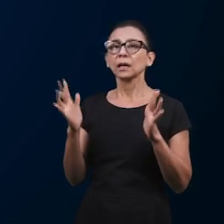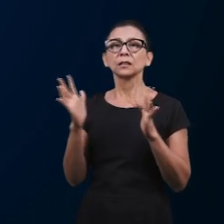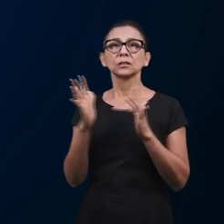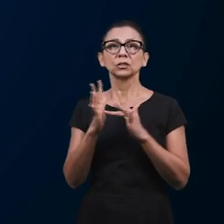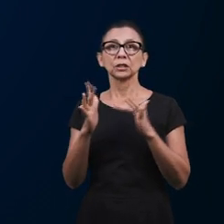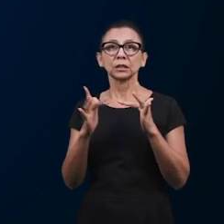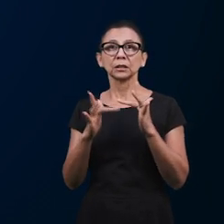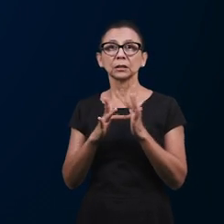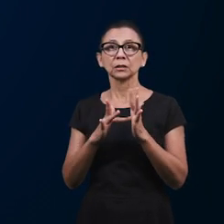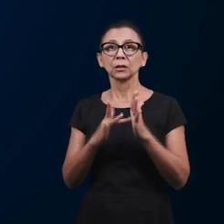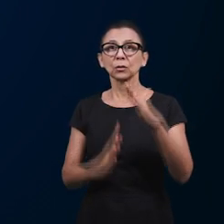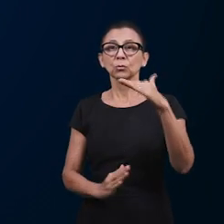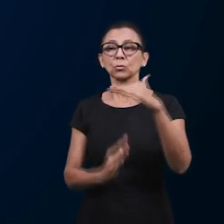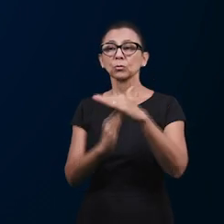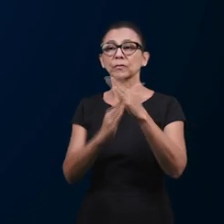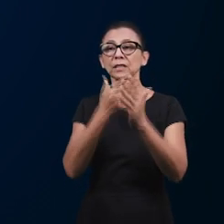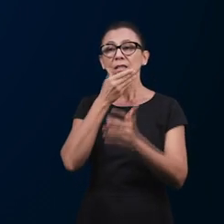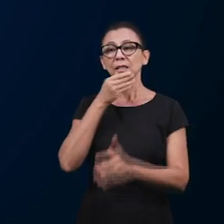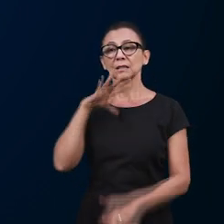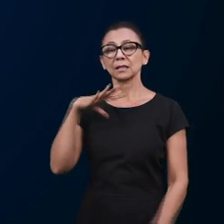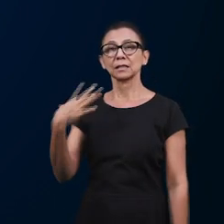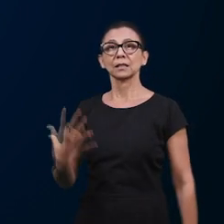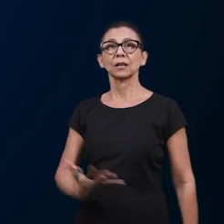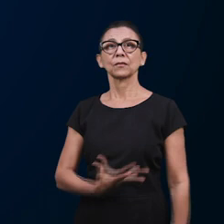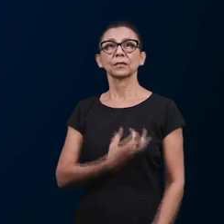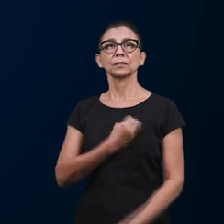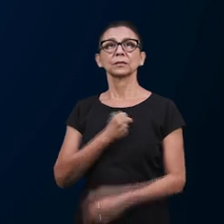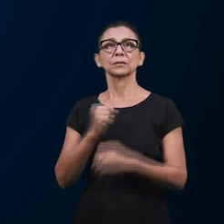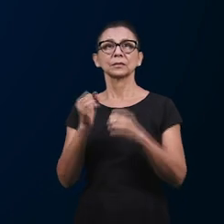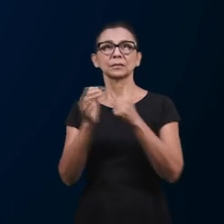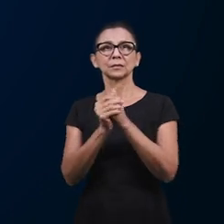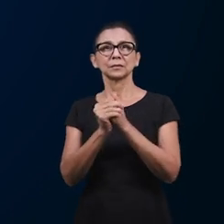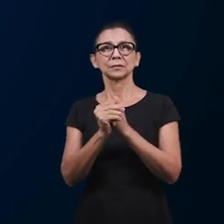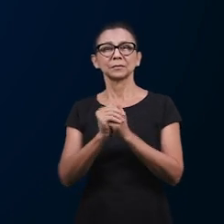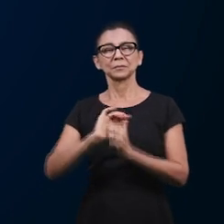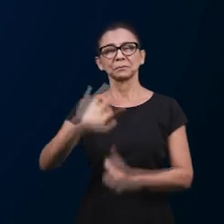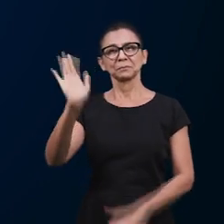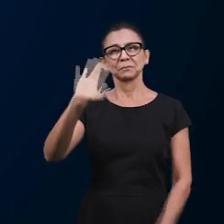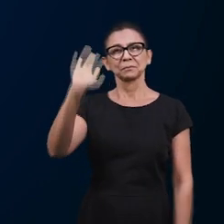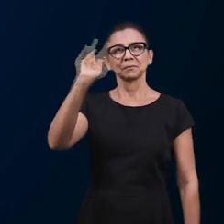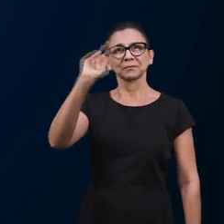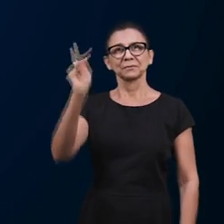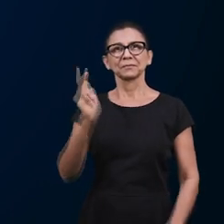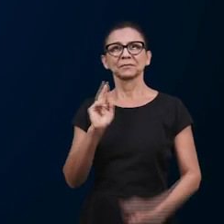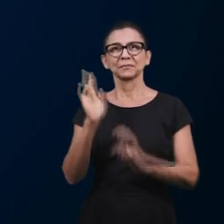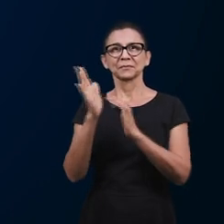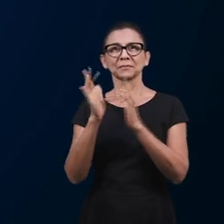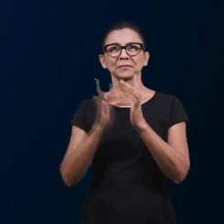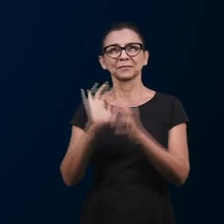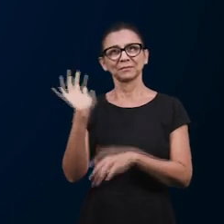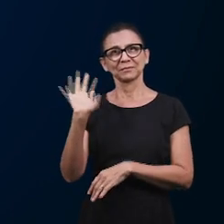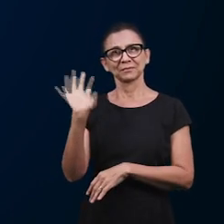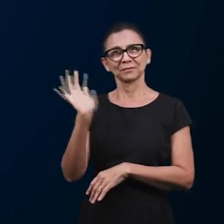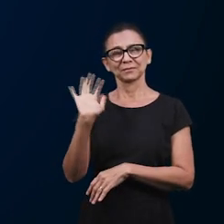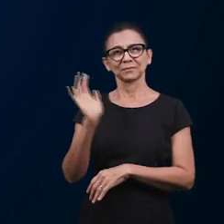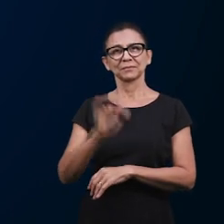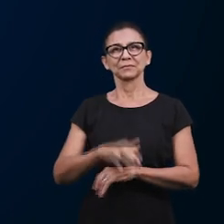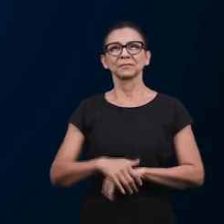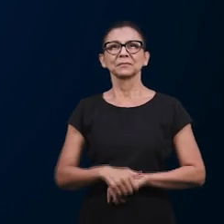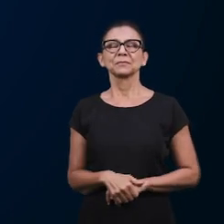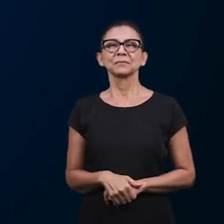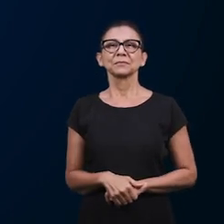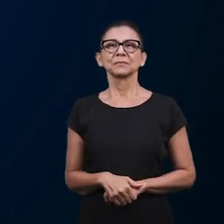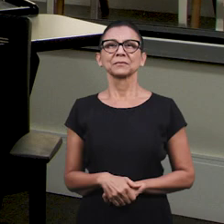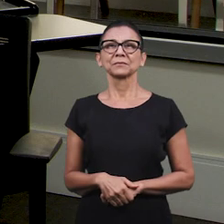Porque ela é o único e suficiente Salvador. Amém! Paz do Senhor, irmãos! do Senhor, irmãos! Paz